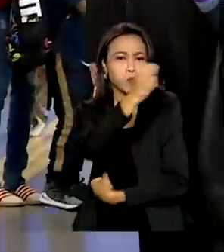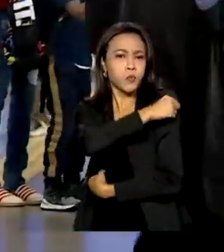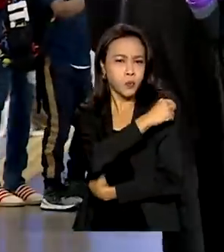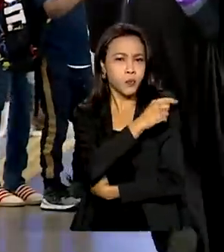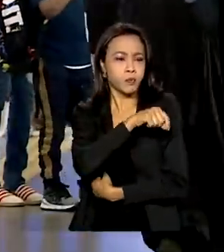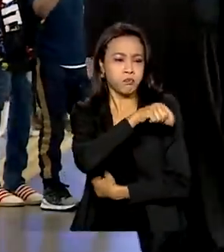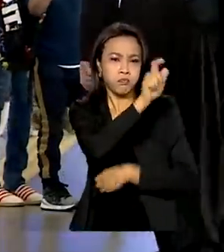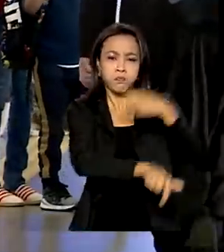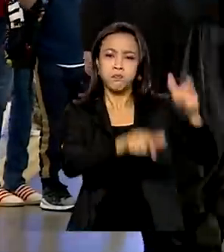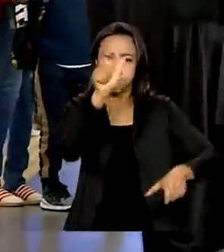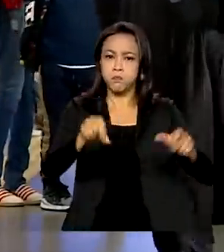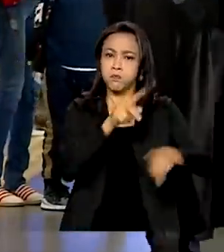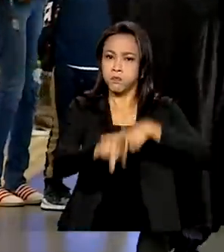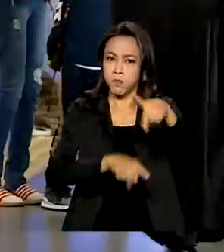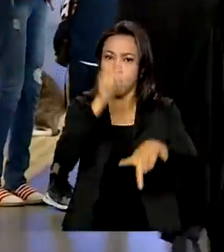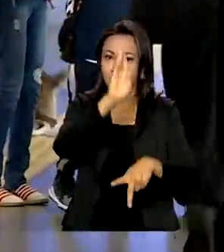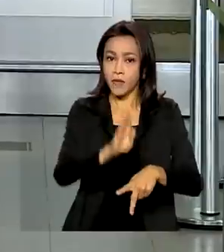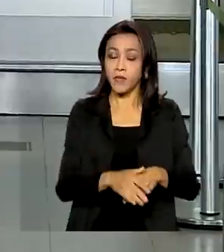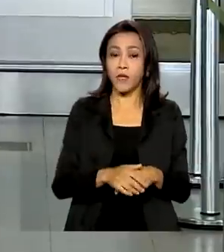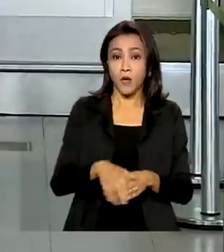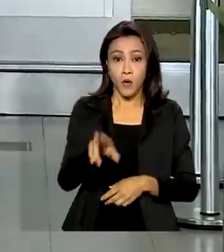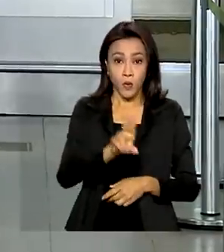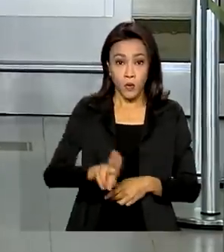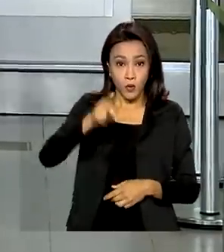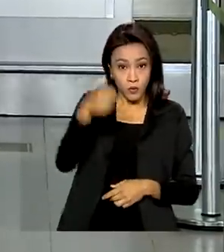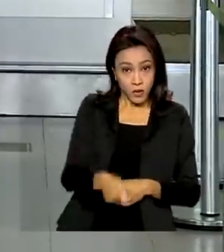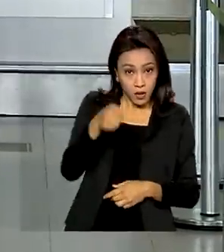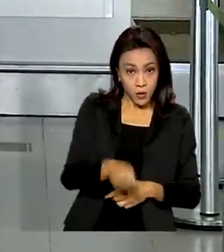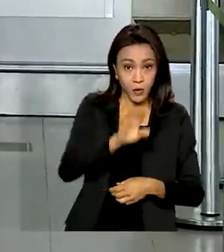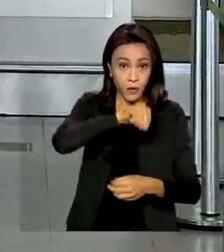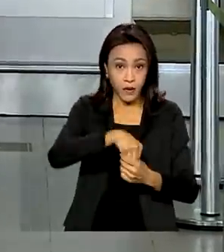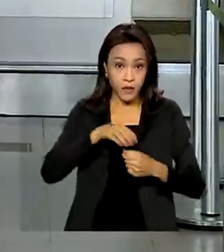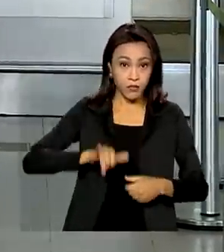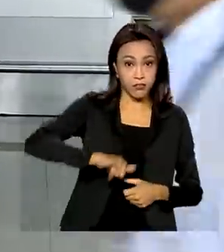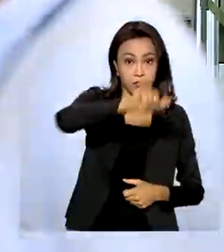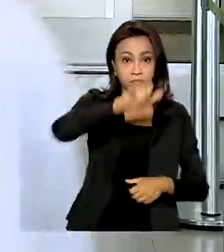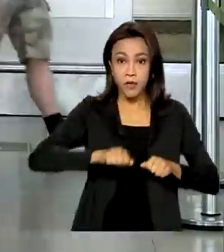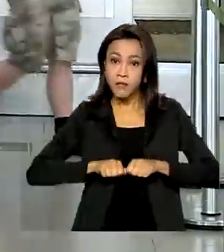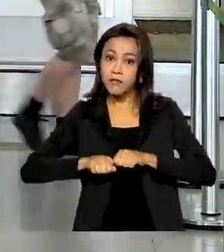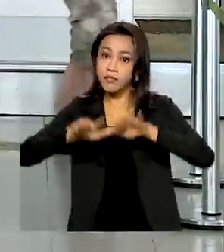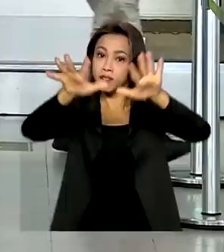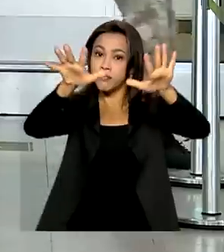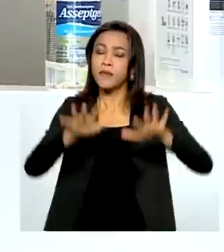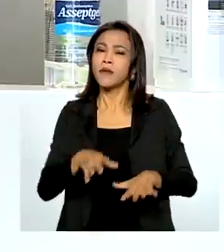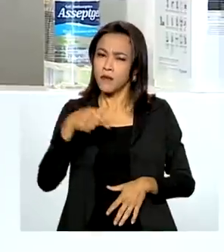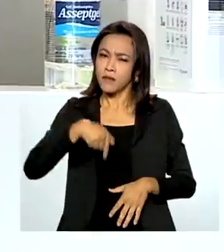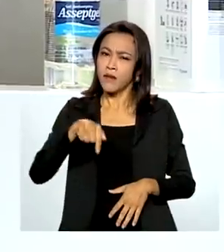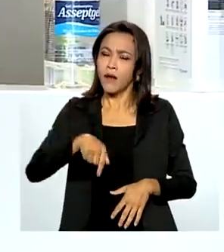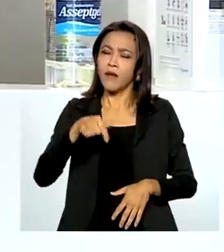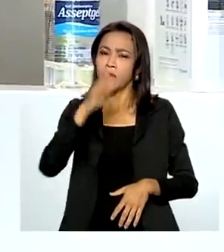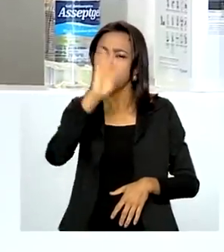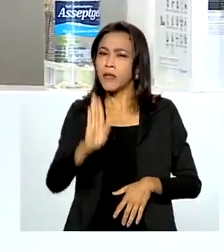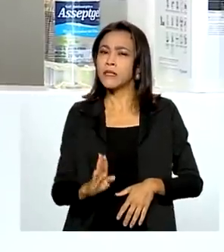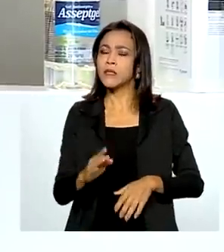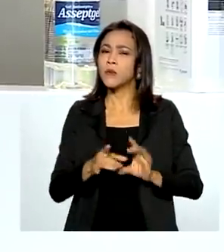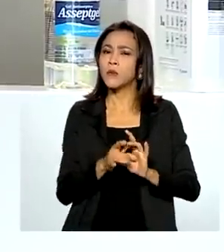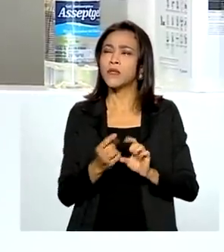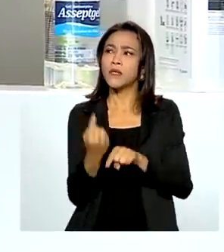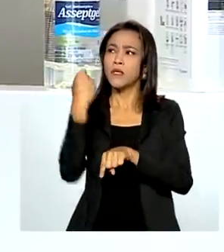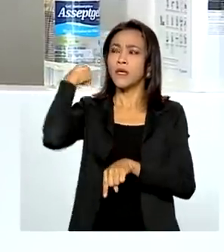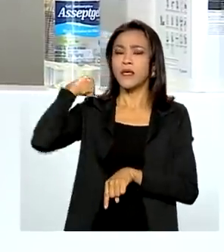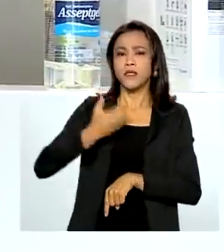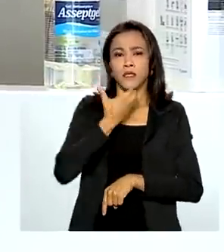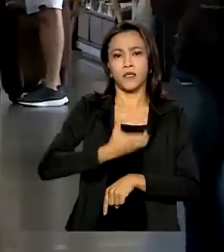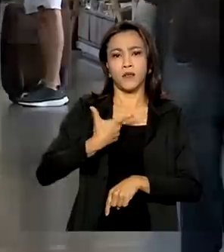brasileira. A obrigatoriedade do uso de máscaras em aeronaves e aeroportos estava valendo no Brasil desde dezembro de